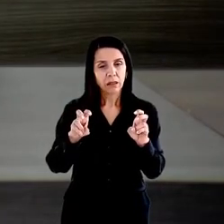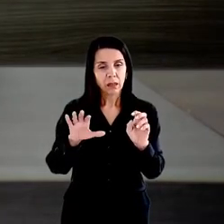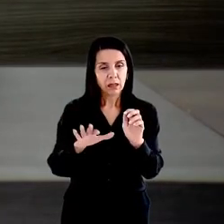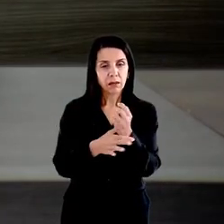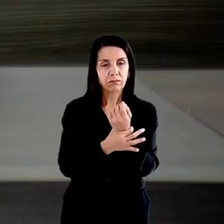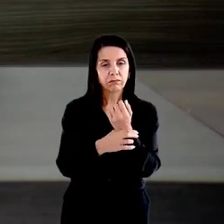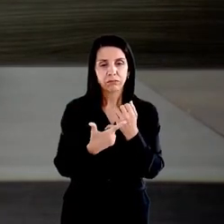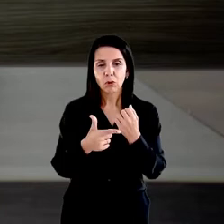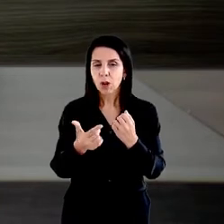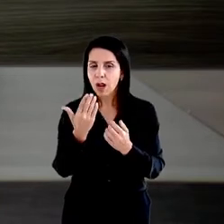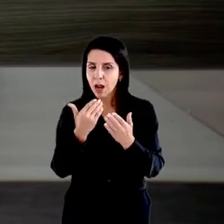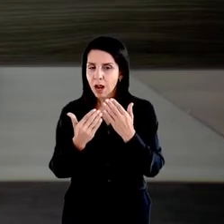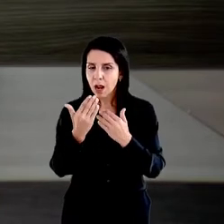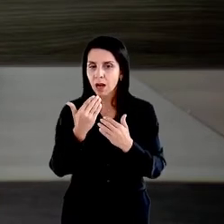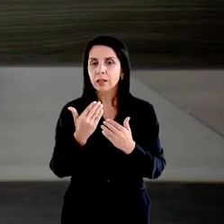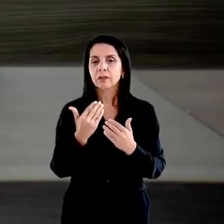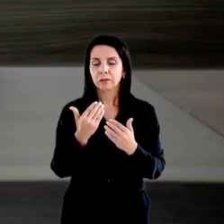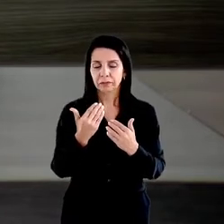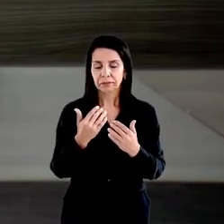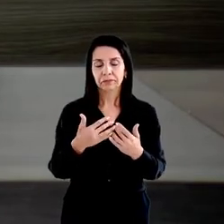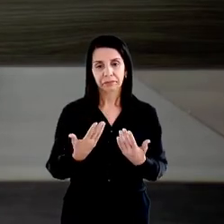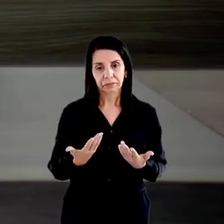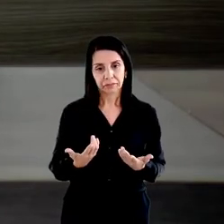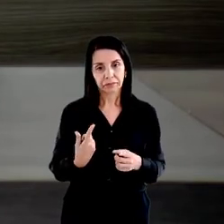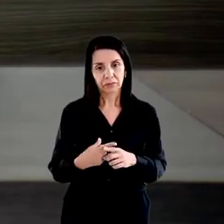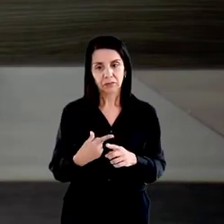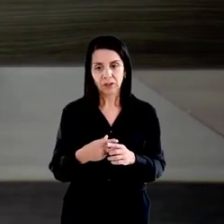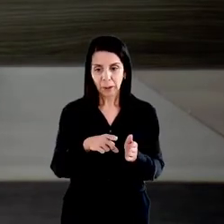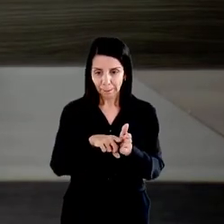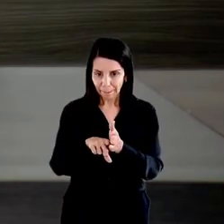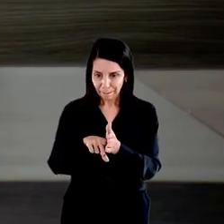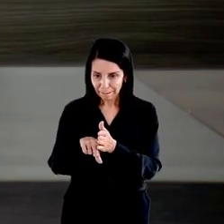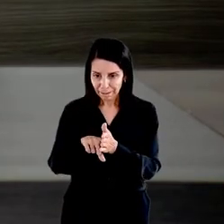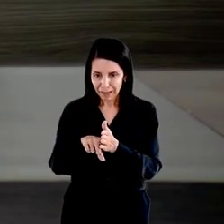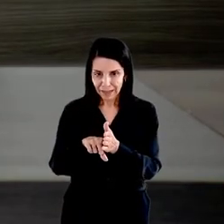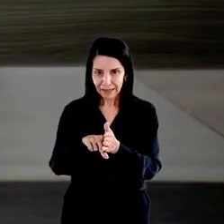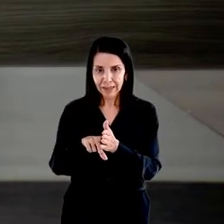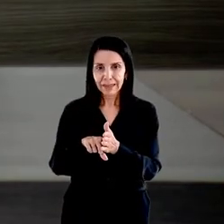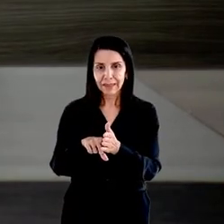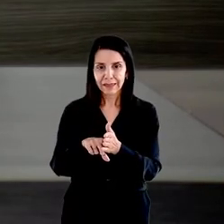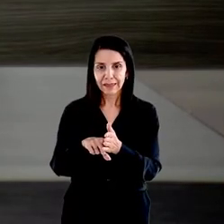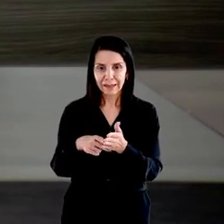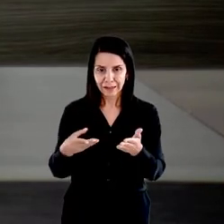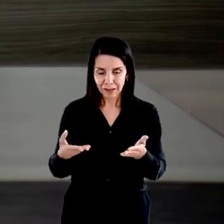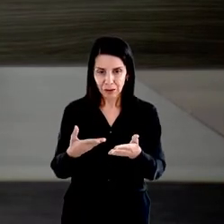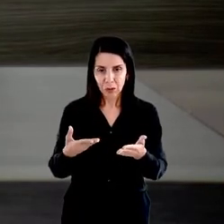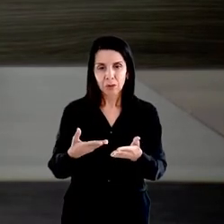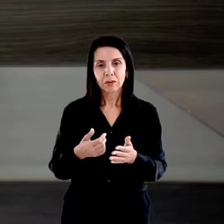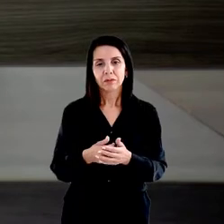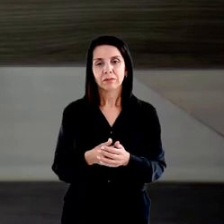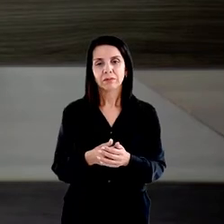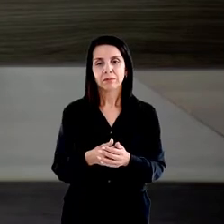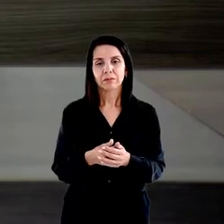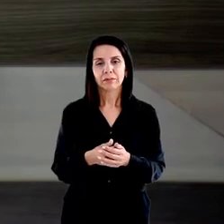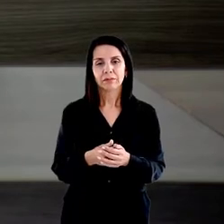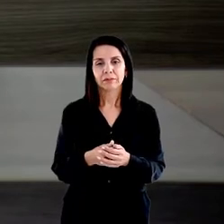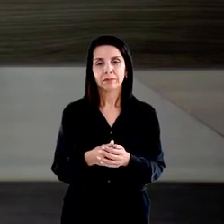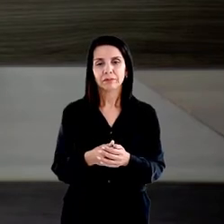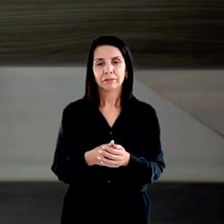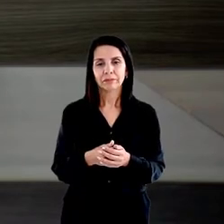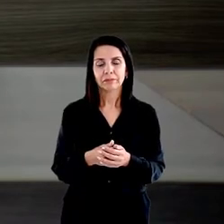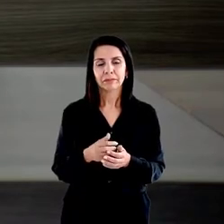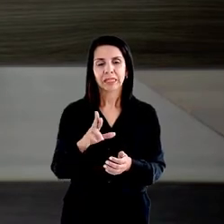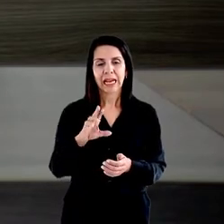habitantes, e, segundo pesquisa recente e atualizada agora da Rede Brasileira de Segurança e